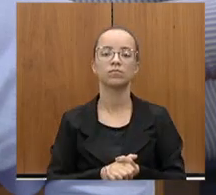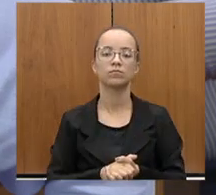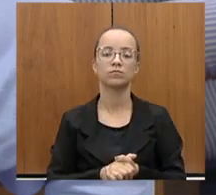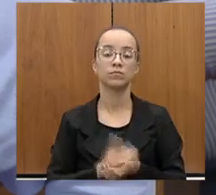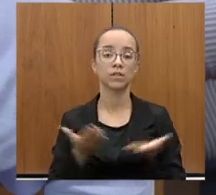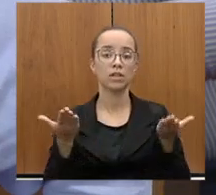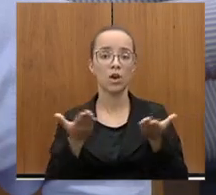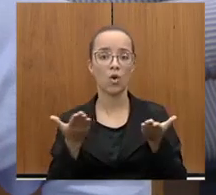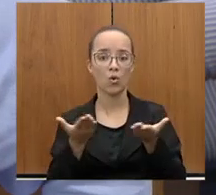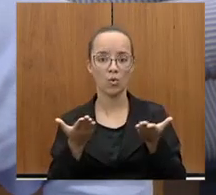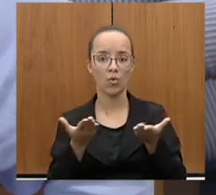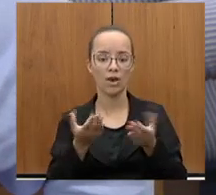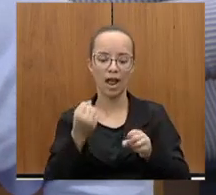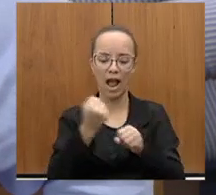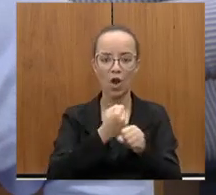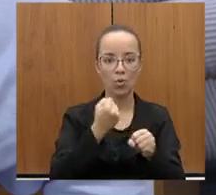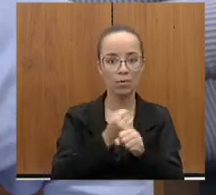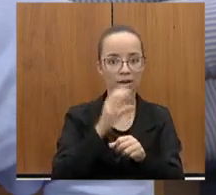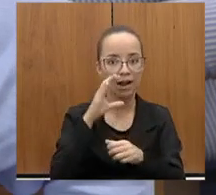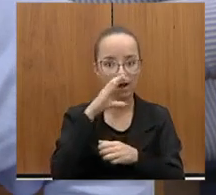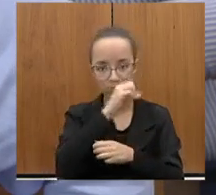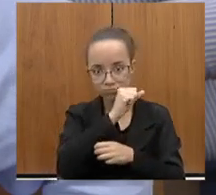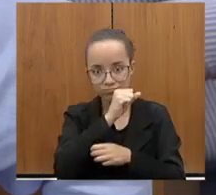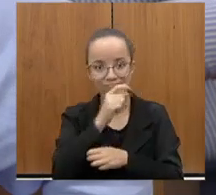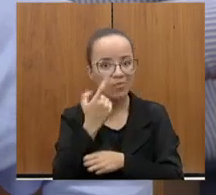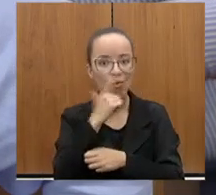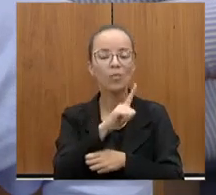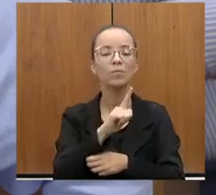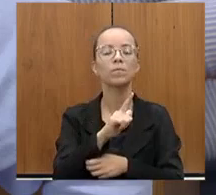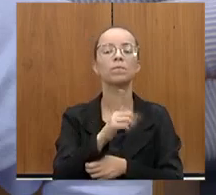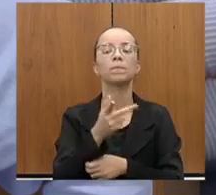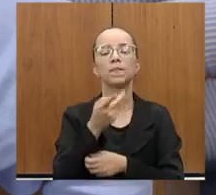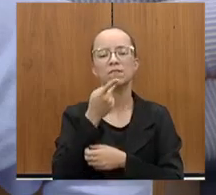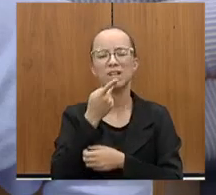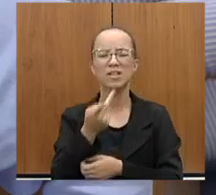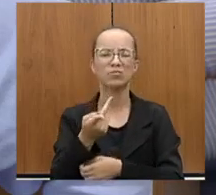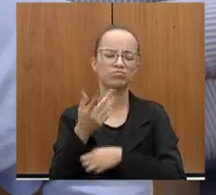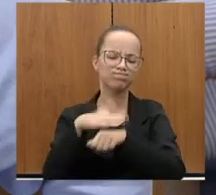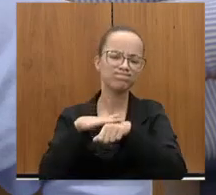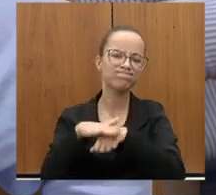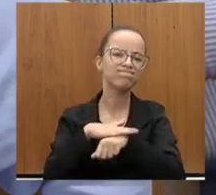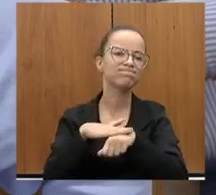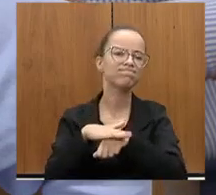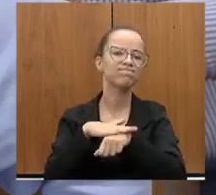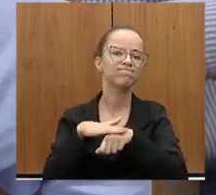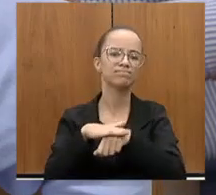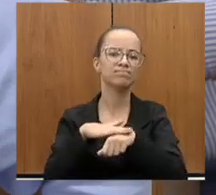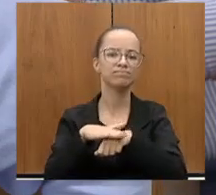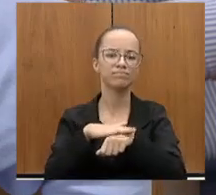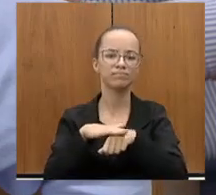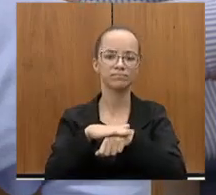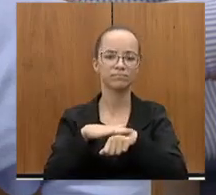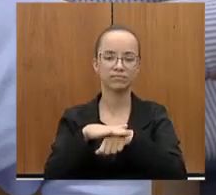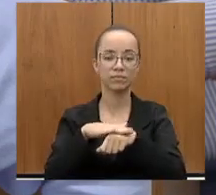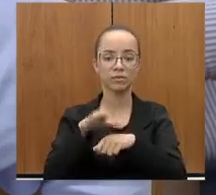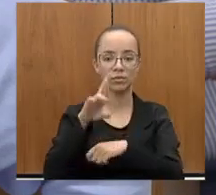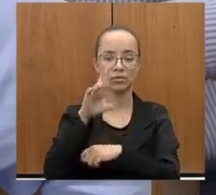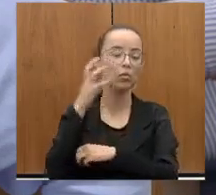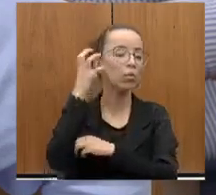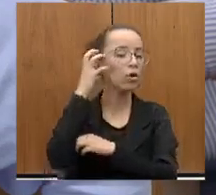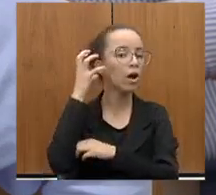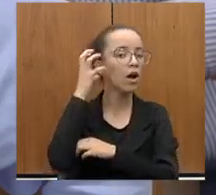possível retomar a obra tão rápido. Eu tenho falado bastante também com o Jota Nunes lá da CDL, Rádio CDL de